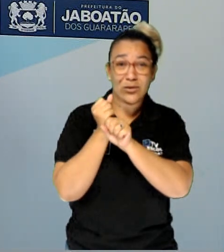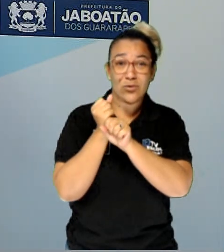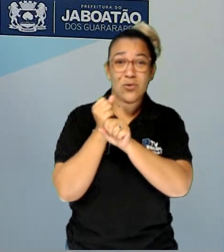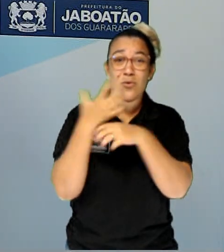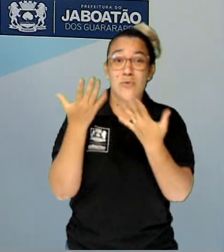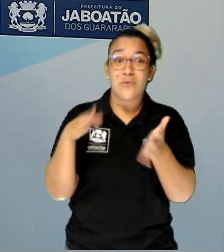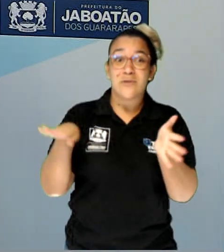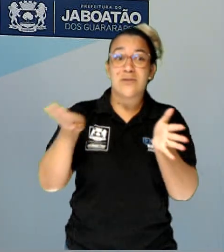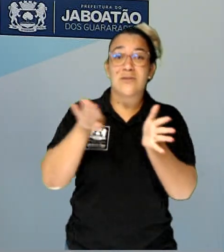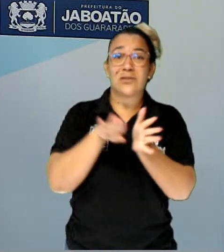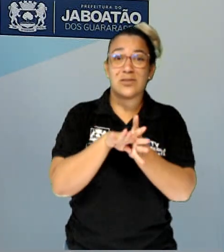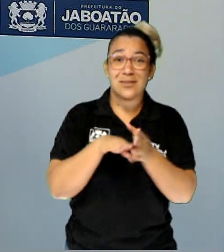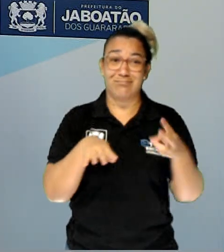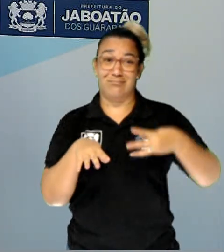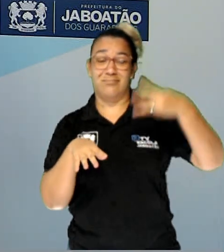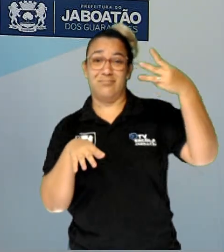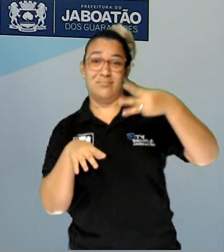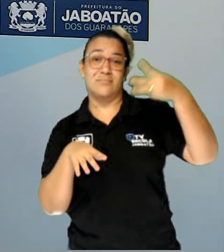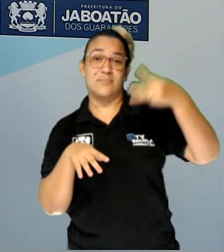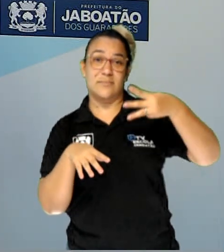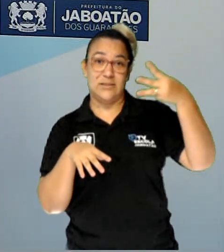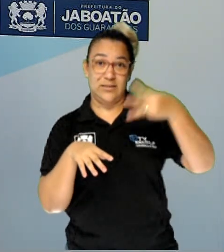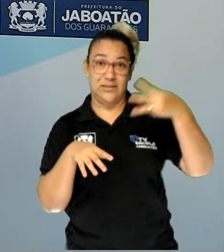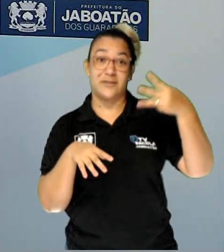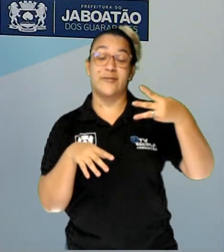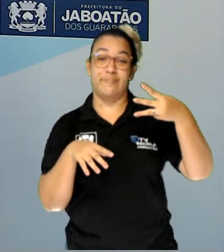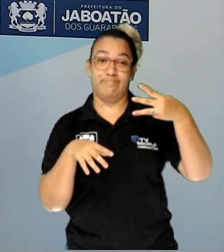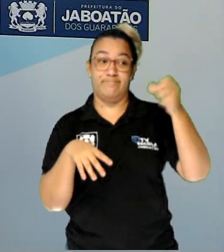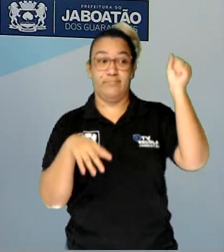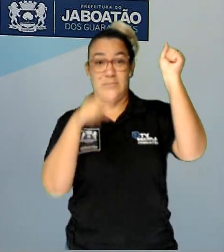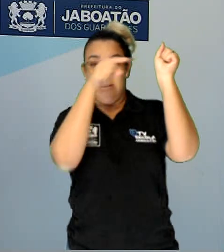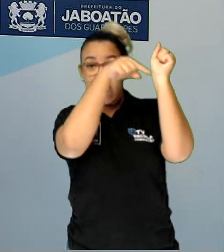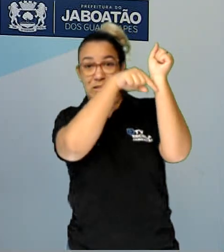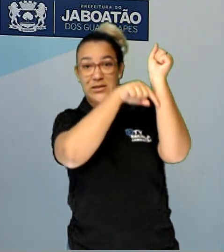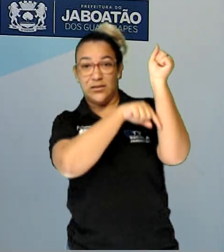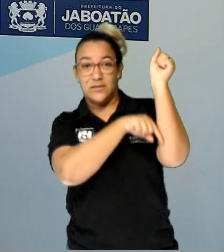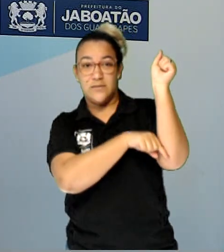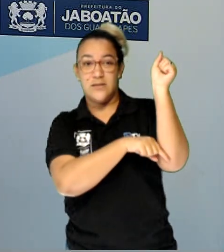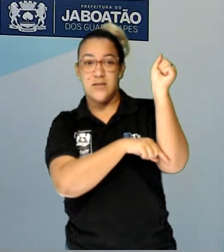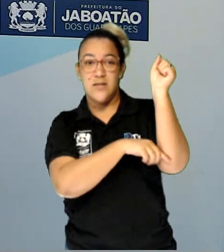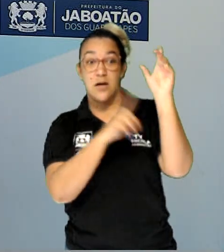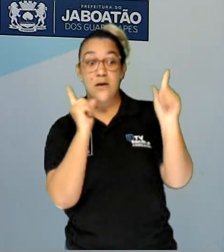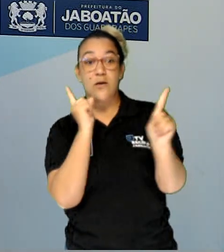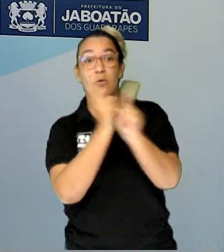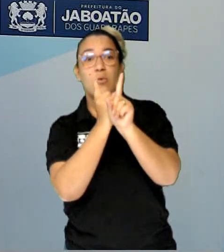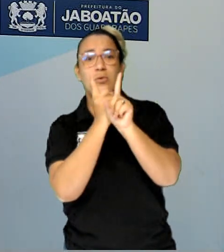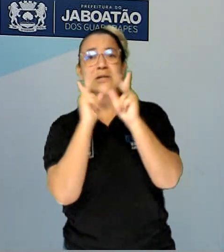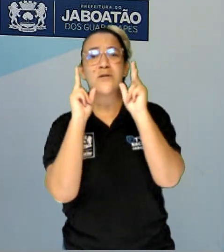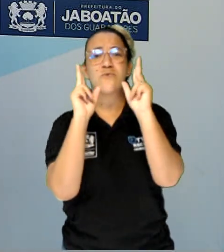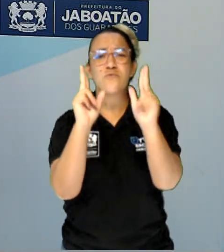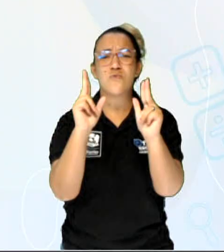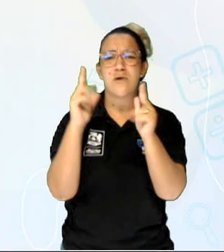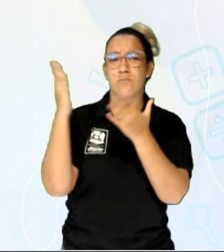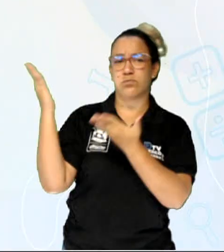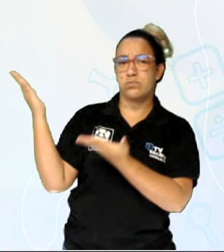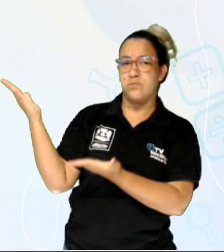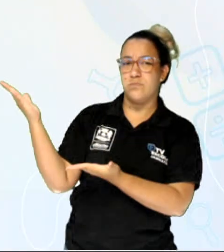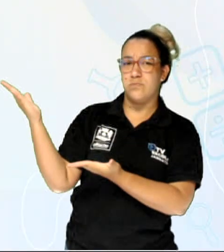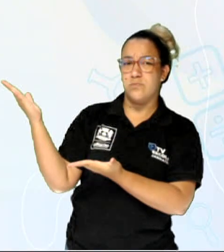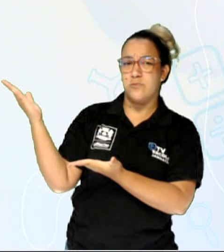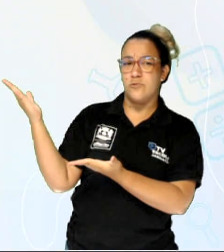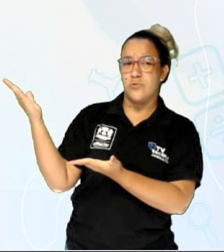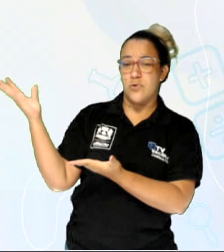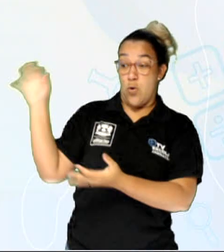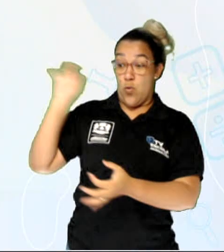vai chegar na terceira fase da sífilis, que aí aparece essas feridas enormes